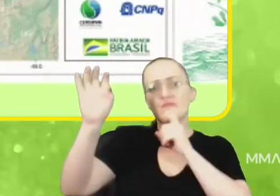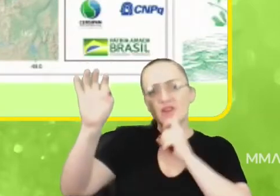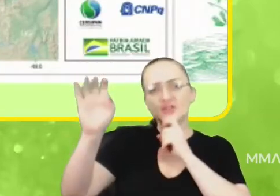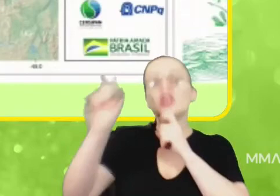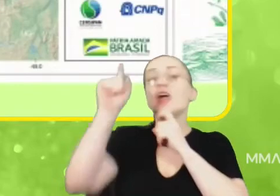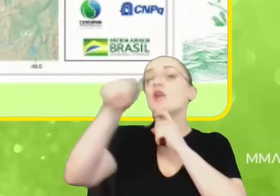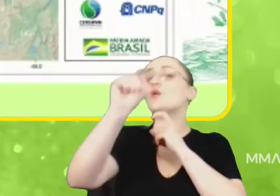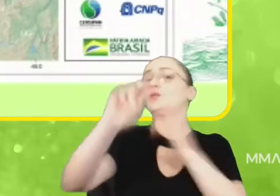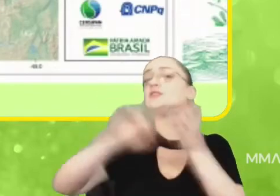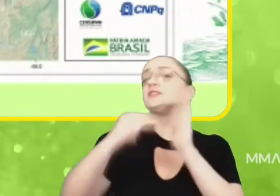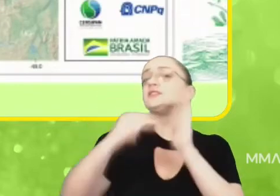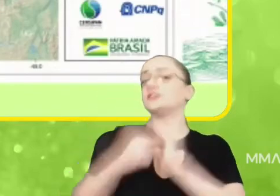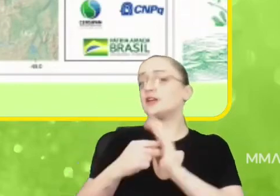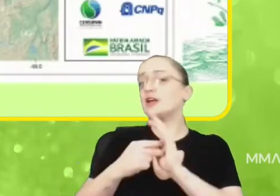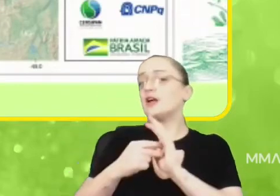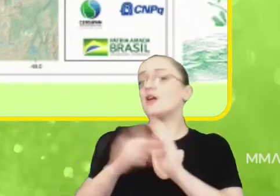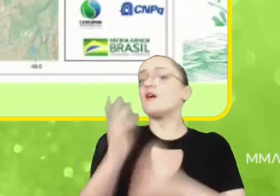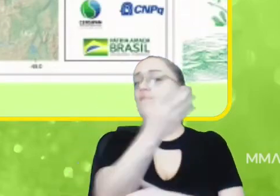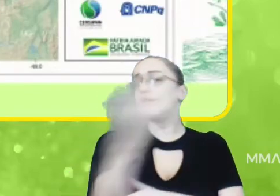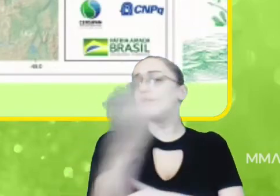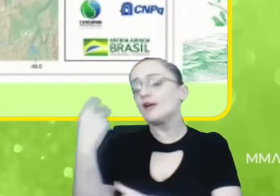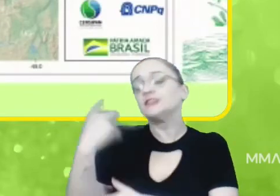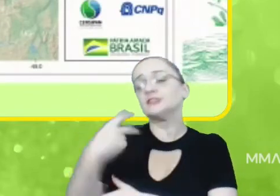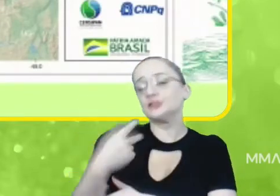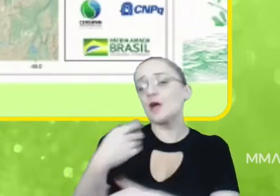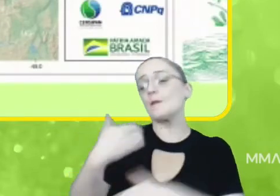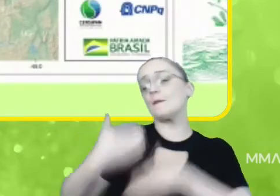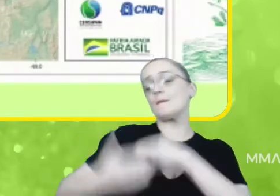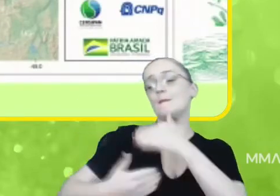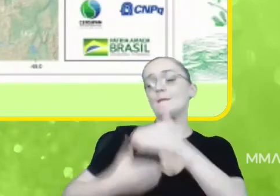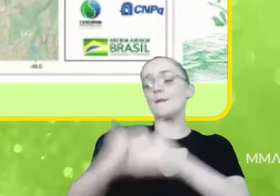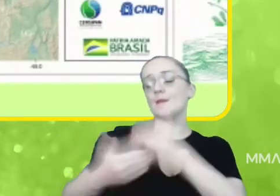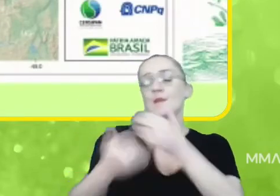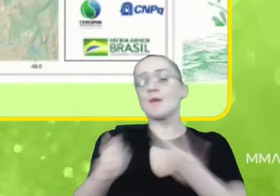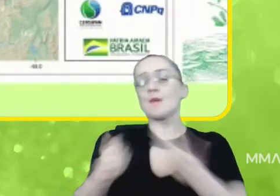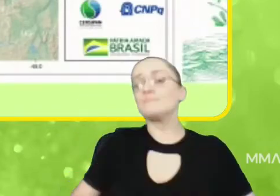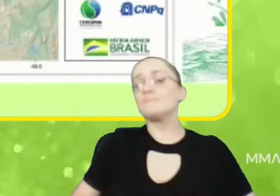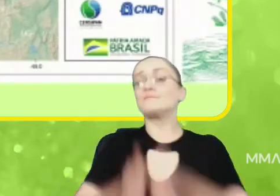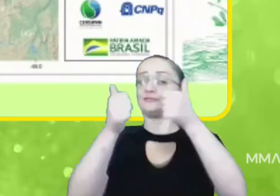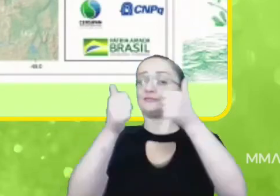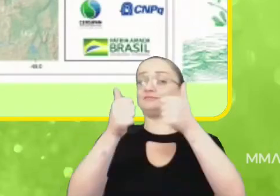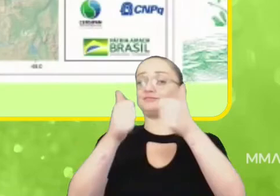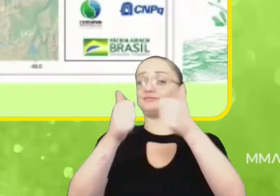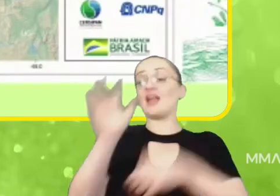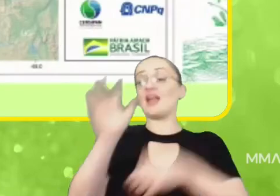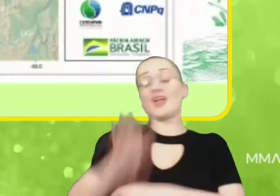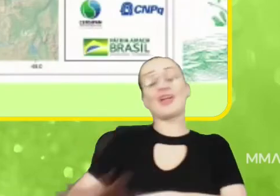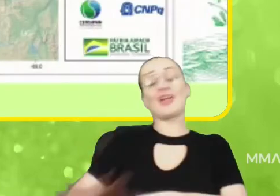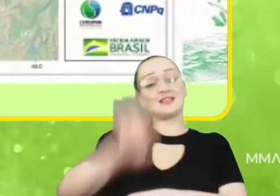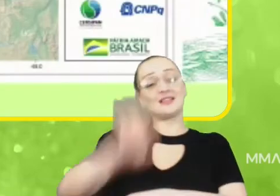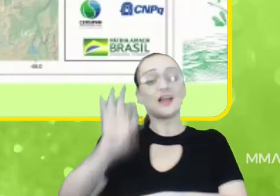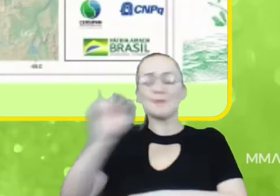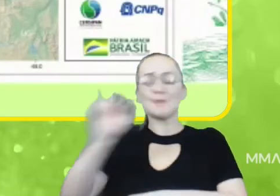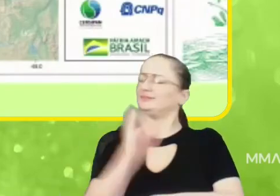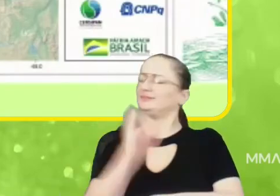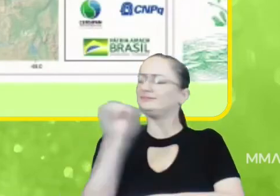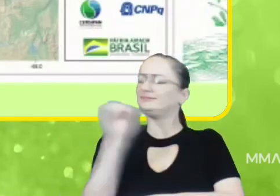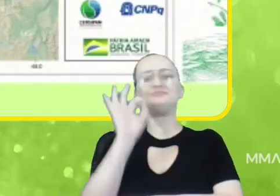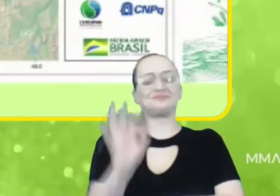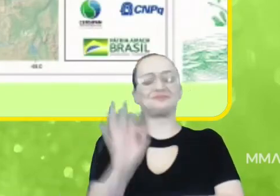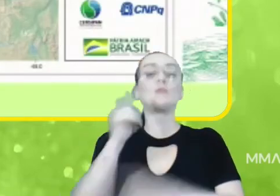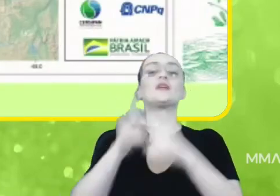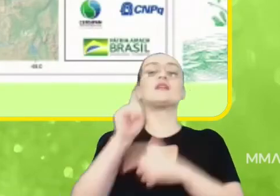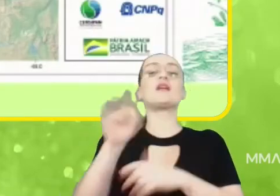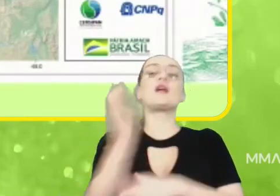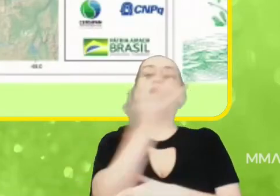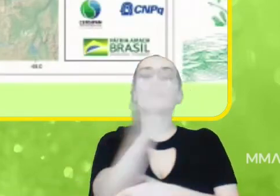de floresta secundária em processo de recuperação. Essas áreas, elas são extremamente importantes porque são florestas em